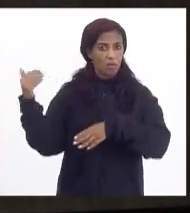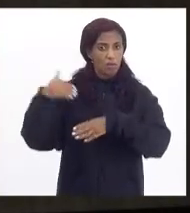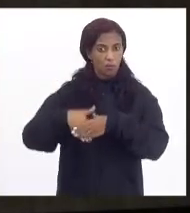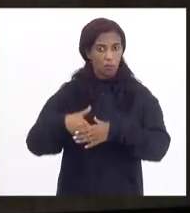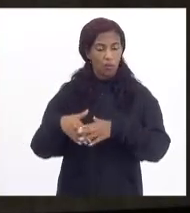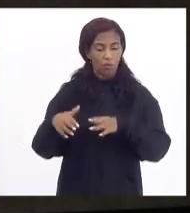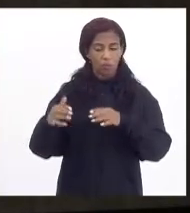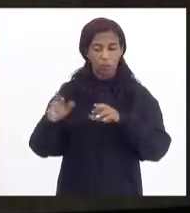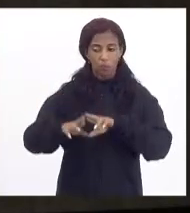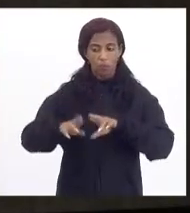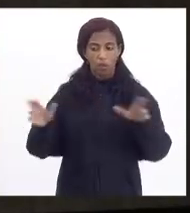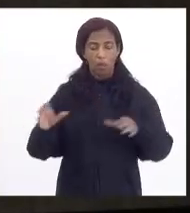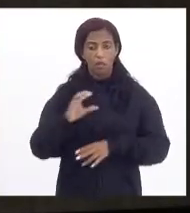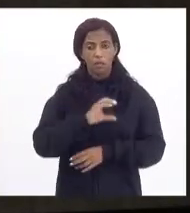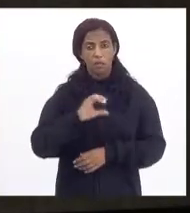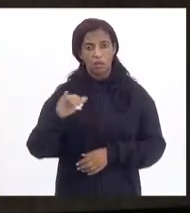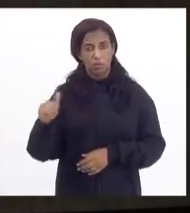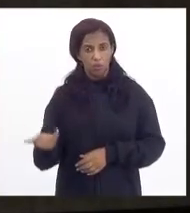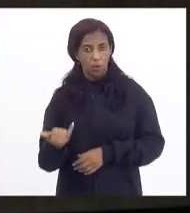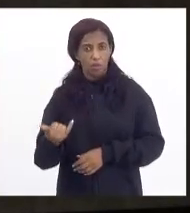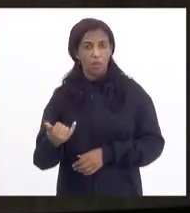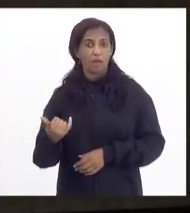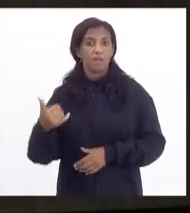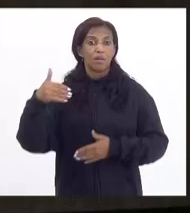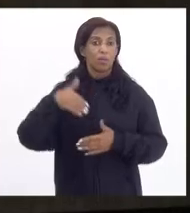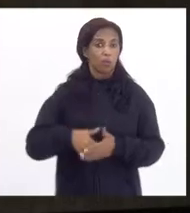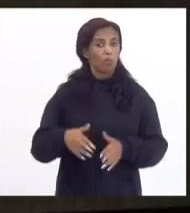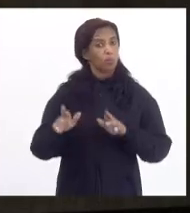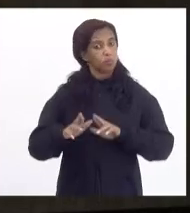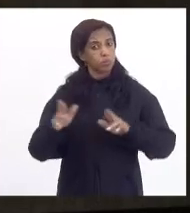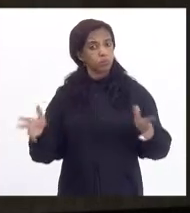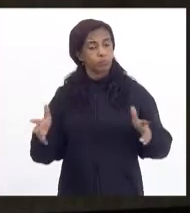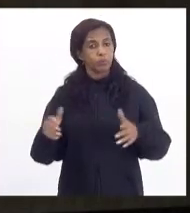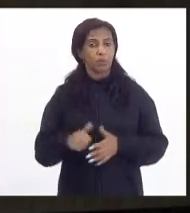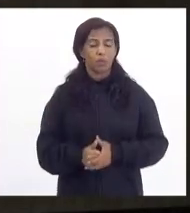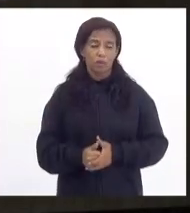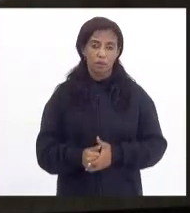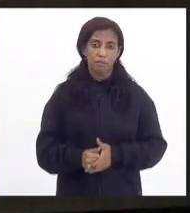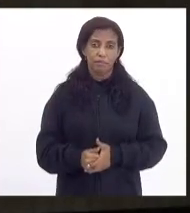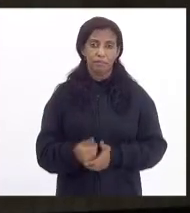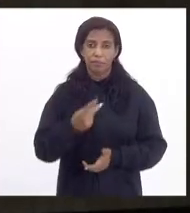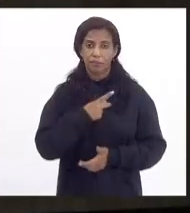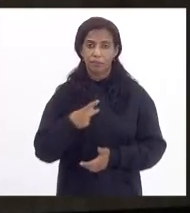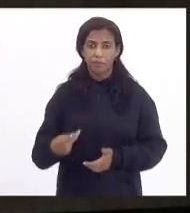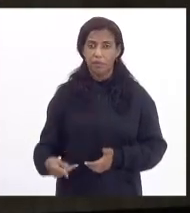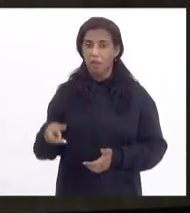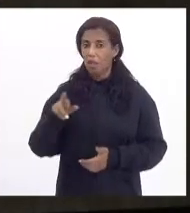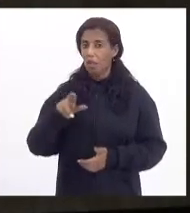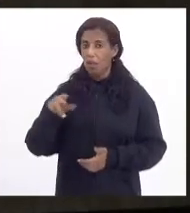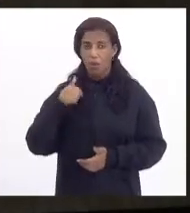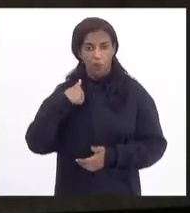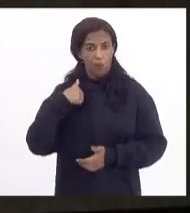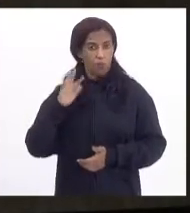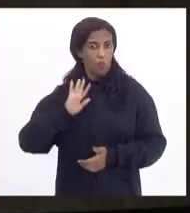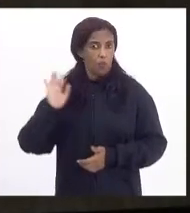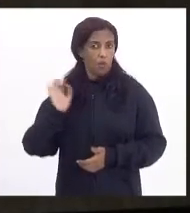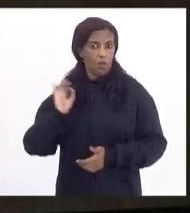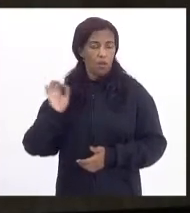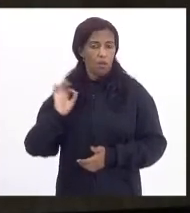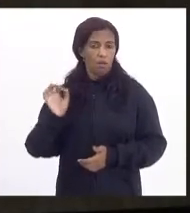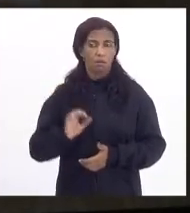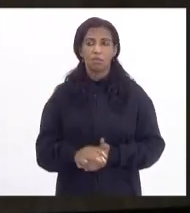parecer, vinha como voto divergente. Ele tinha um voto diferente do presidente, que não era o Marcio Pacheco, era outro.